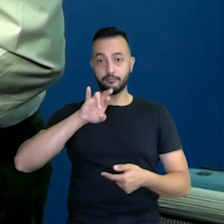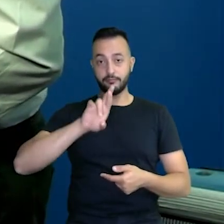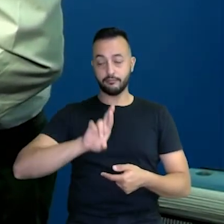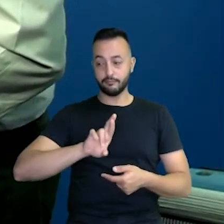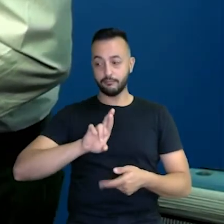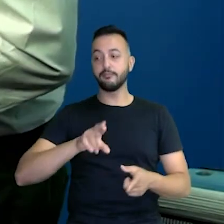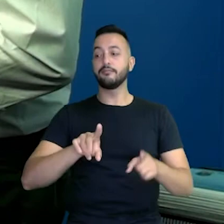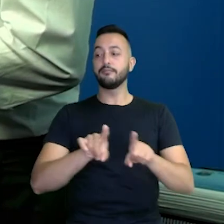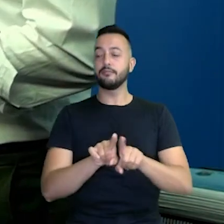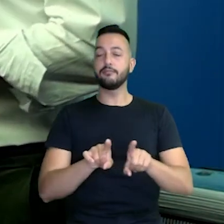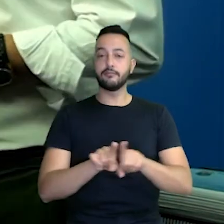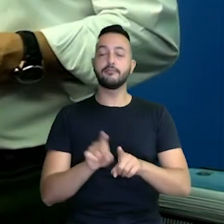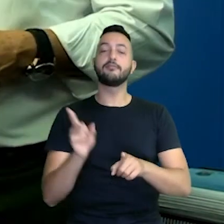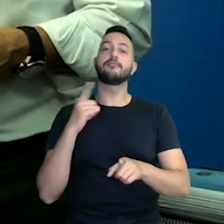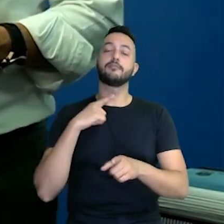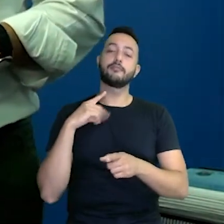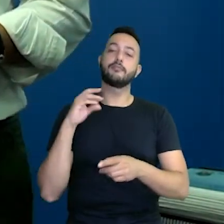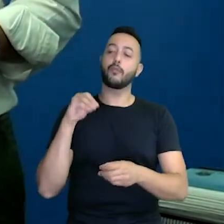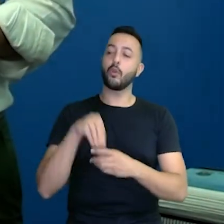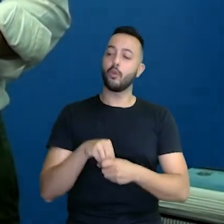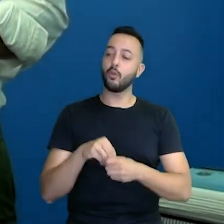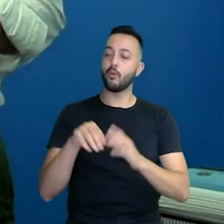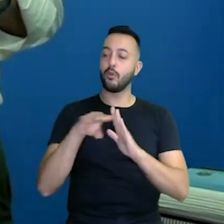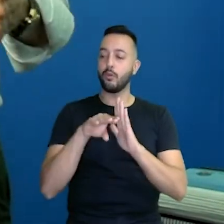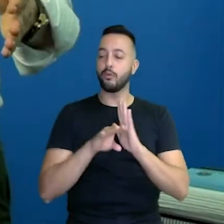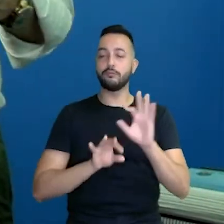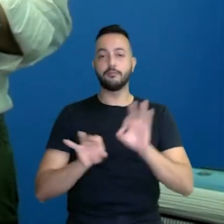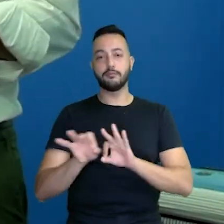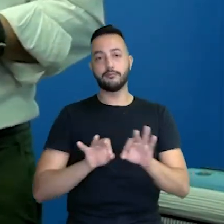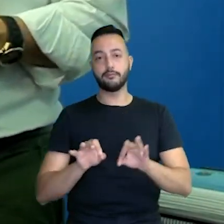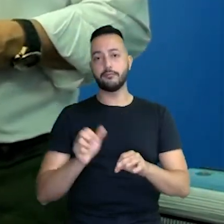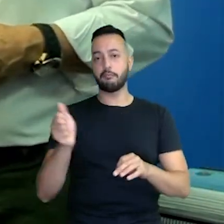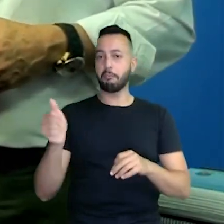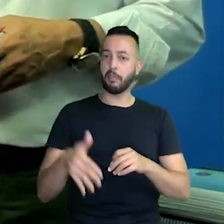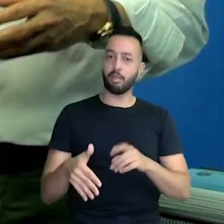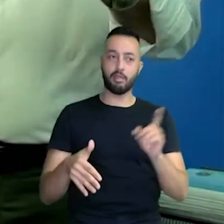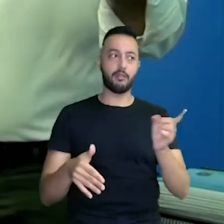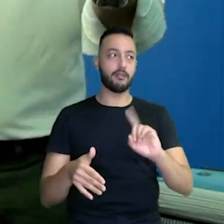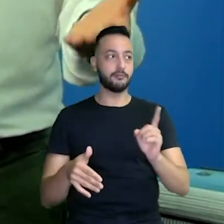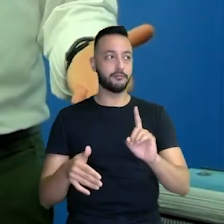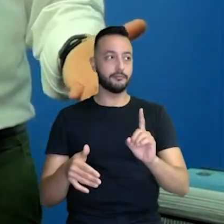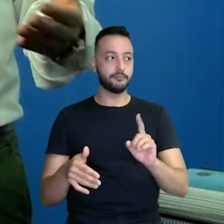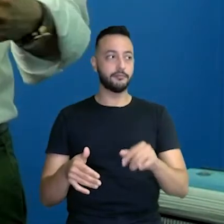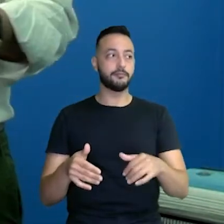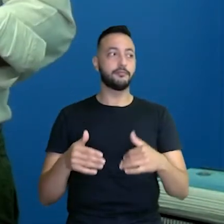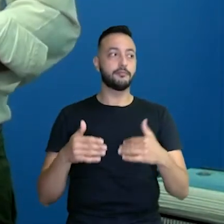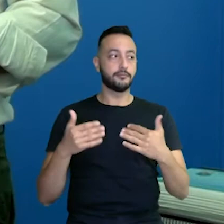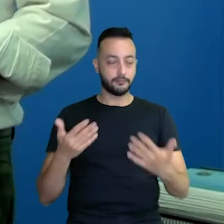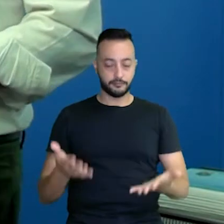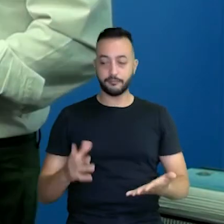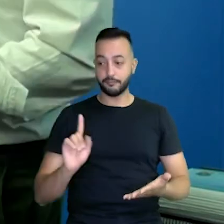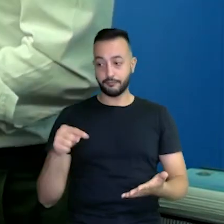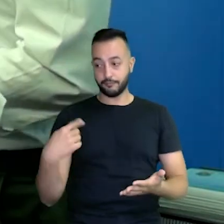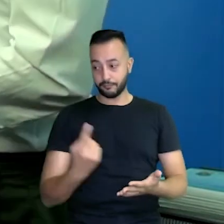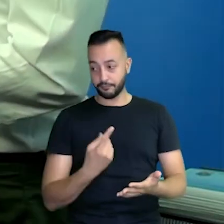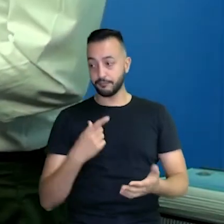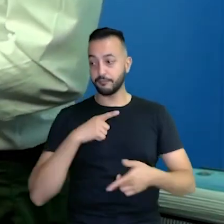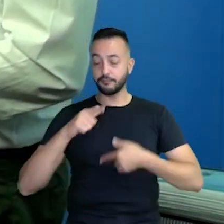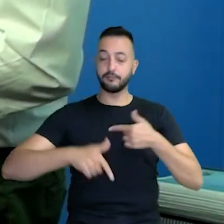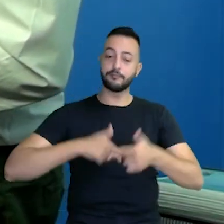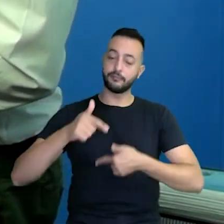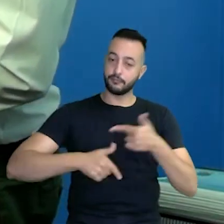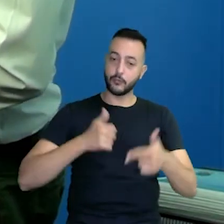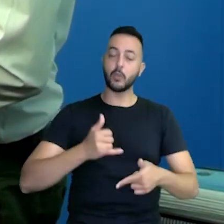Também, a gente tem o núcleo de planejamento, não menos importante, gente, nesse, nós fizemos aí um